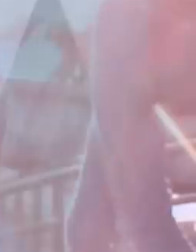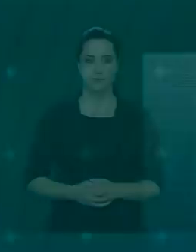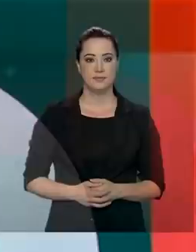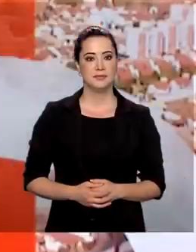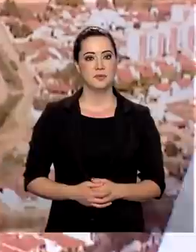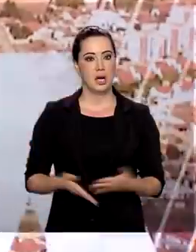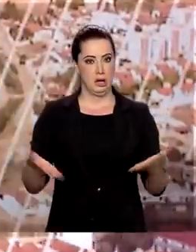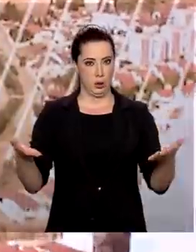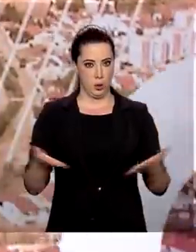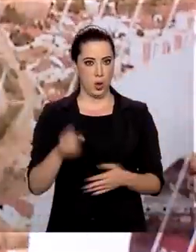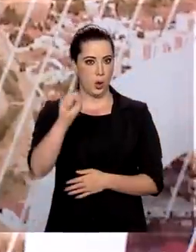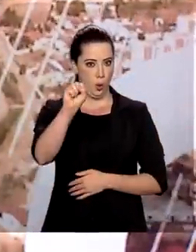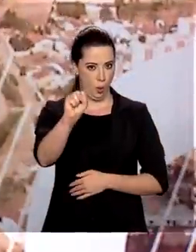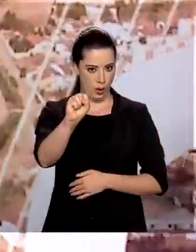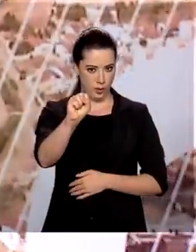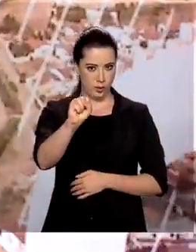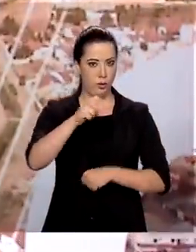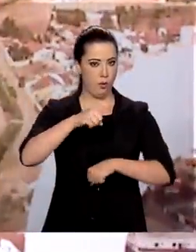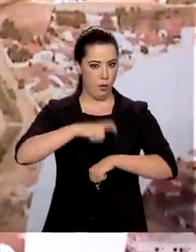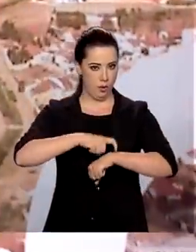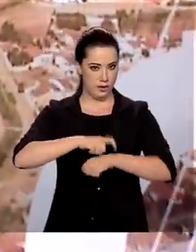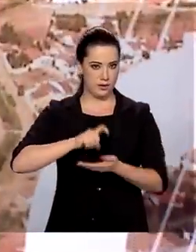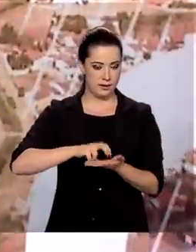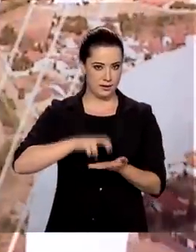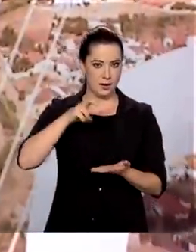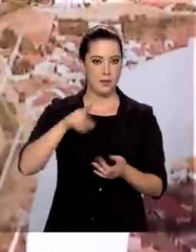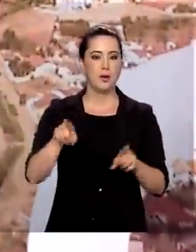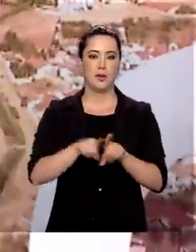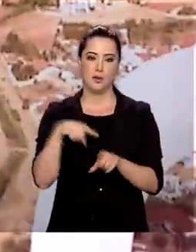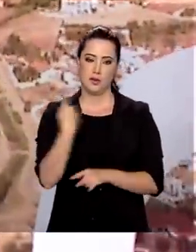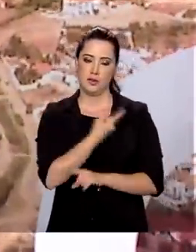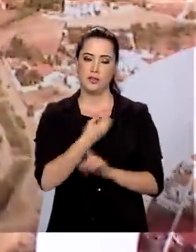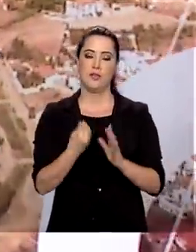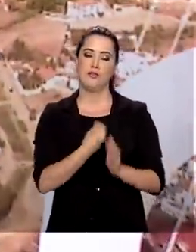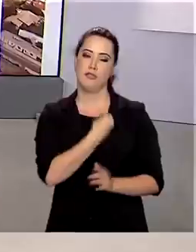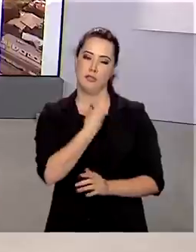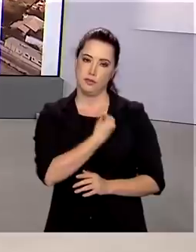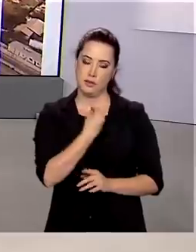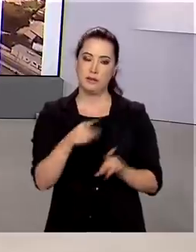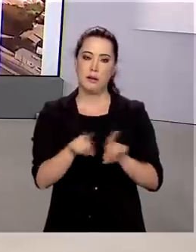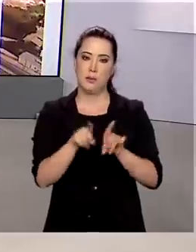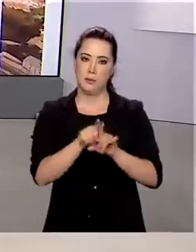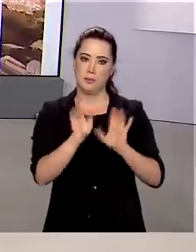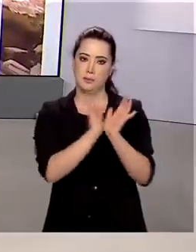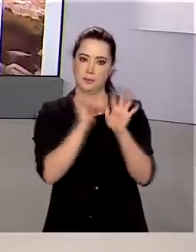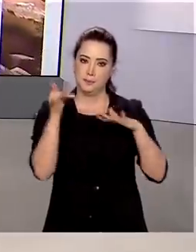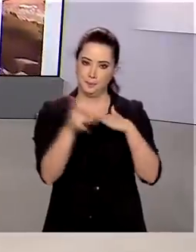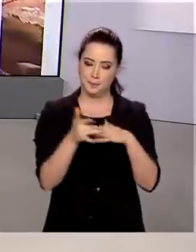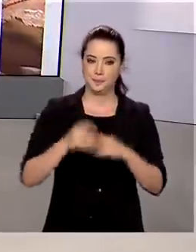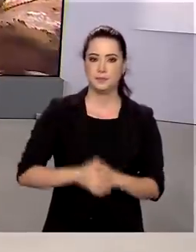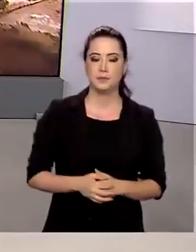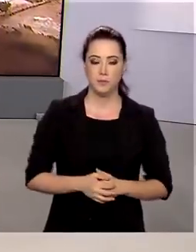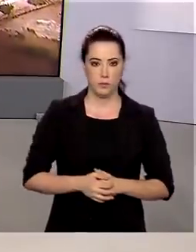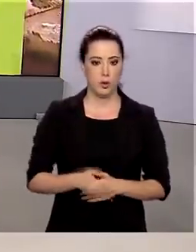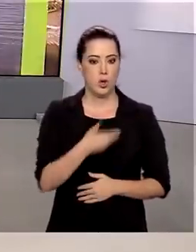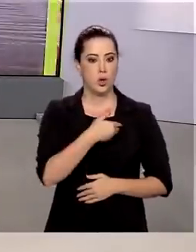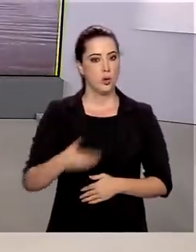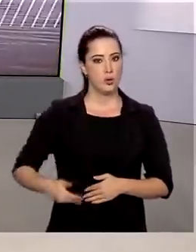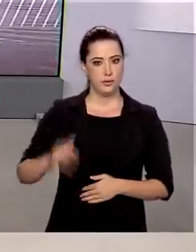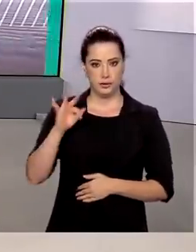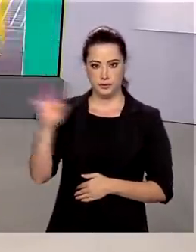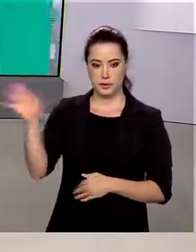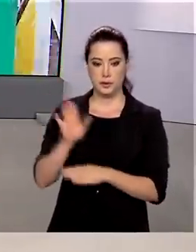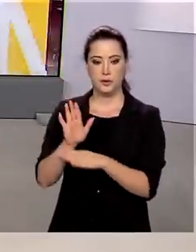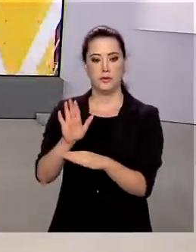São 8 horas da manhã, estamos ao vivo também pelas redes sociais. O Governo Federal vai auxiliar as regiões